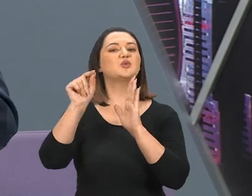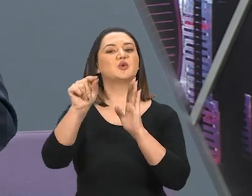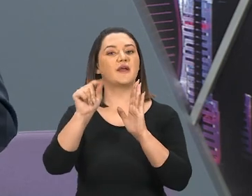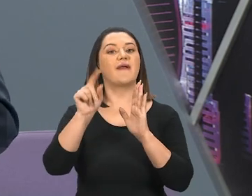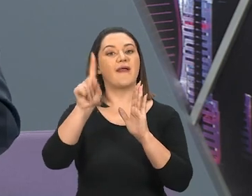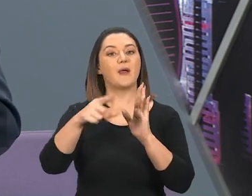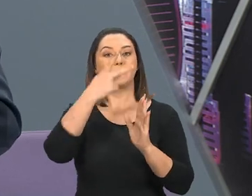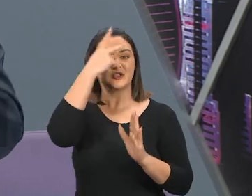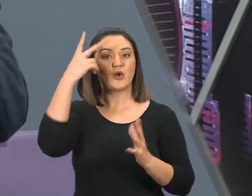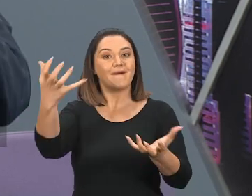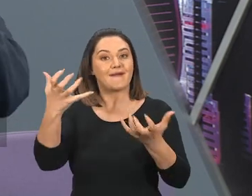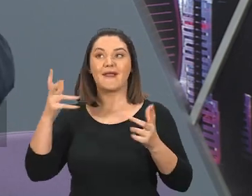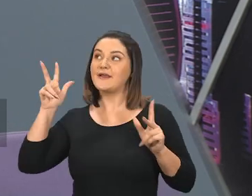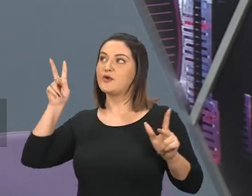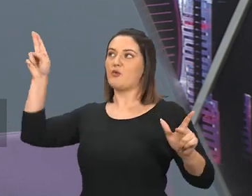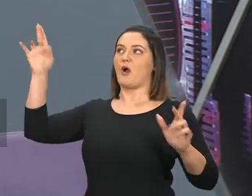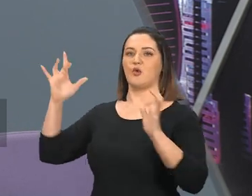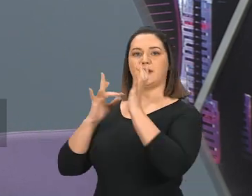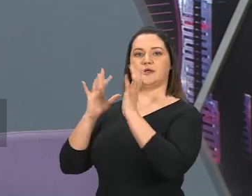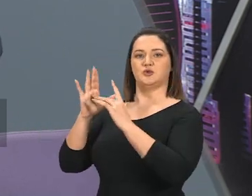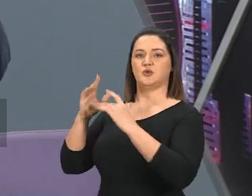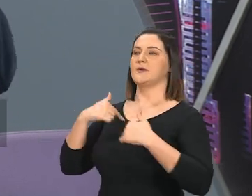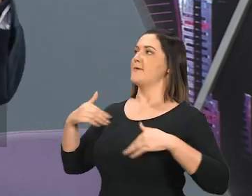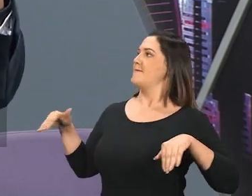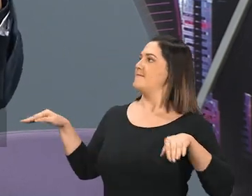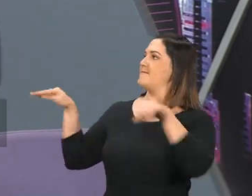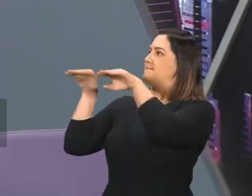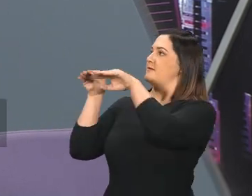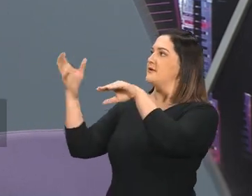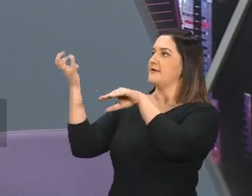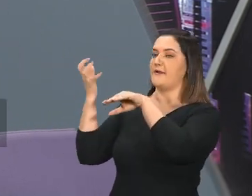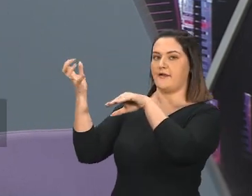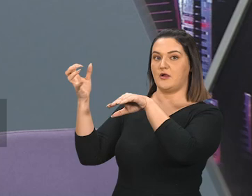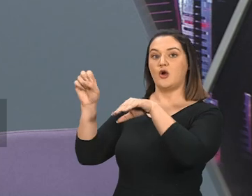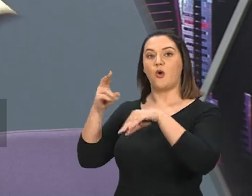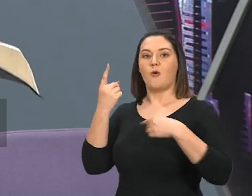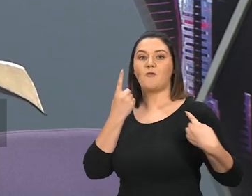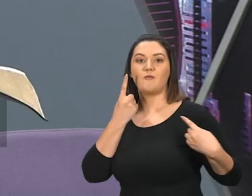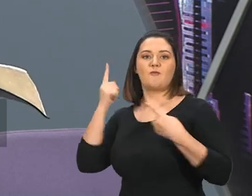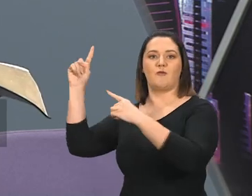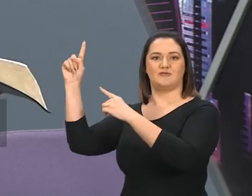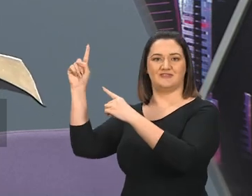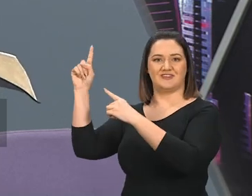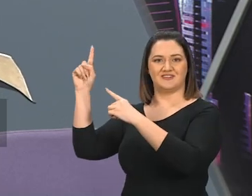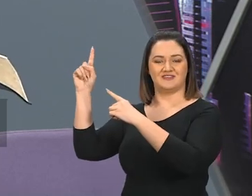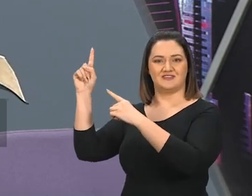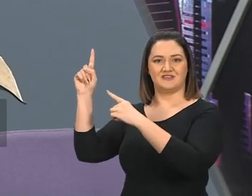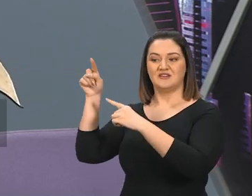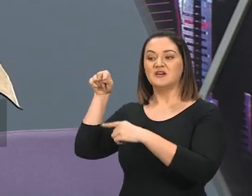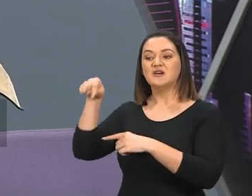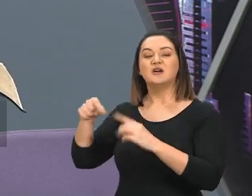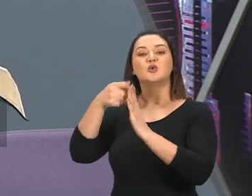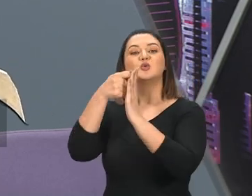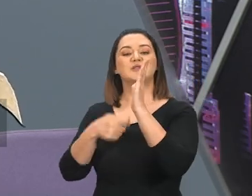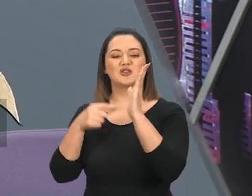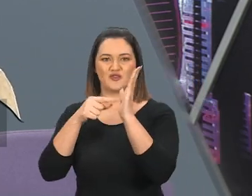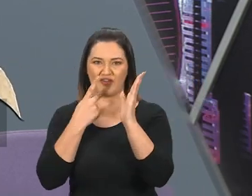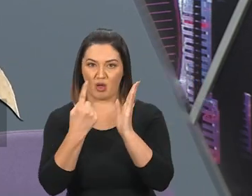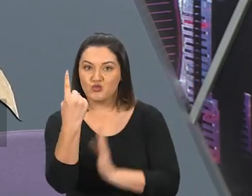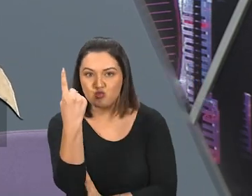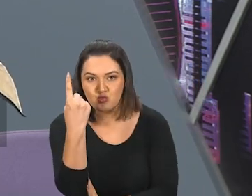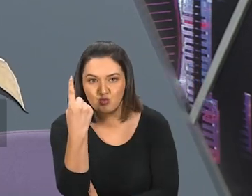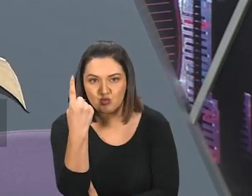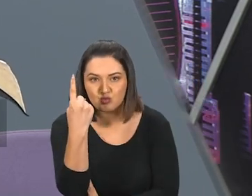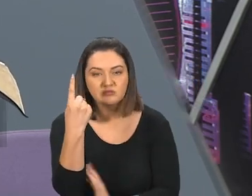opondo a Cristo. Então, a Bíblia fala anticristo. Só que aqui, nesse texto, Não fala só de um anticristo, Mas fala de